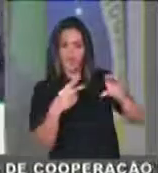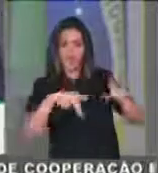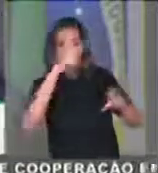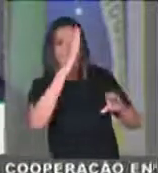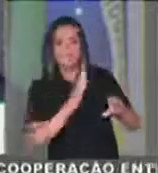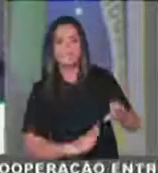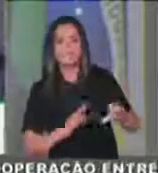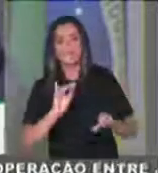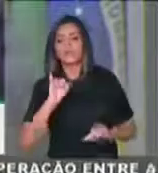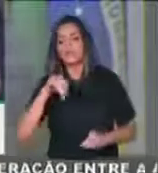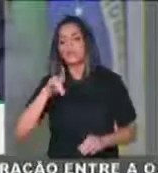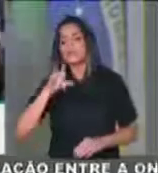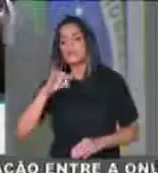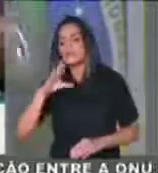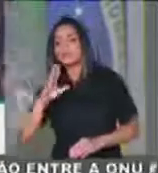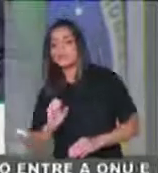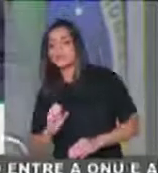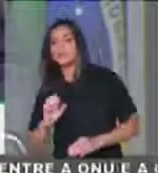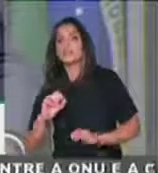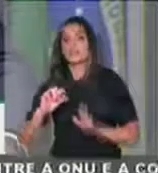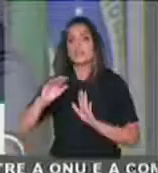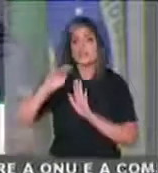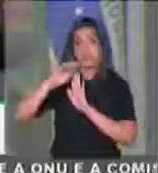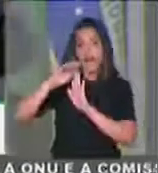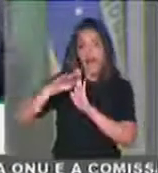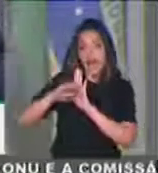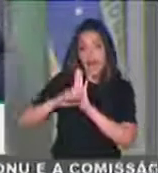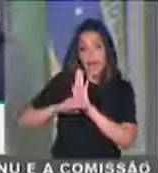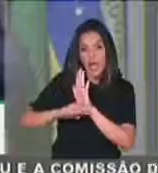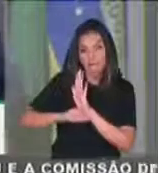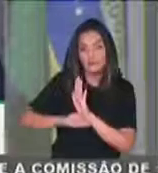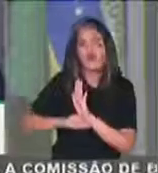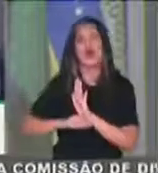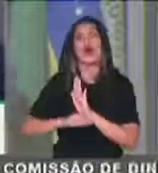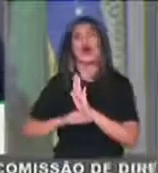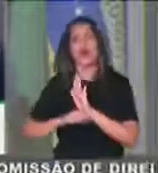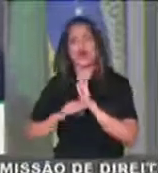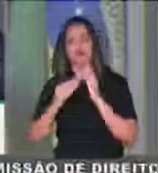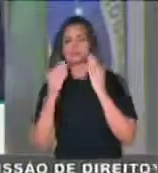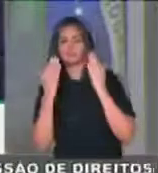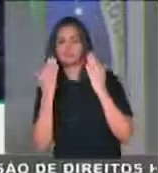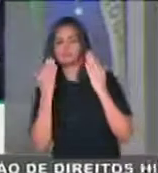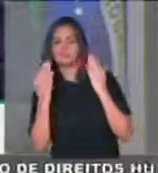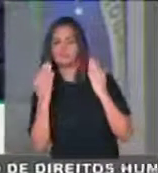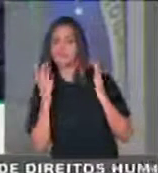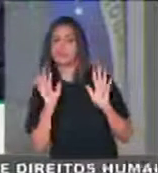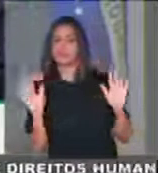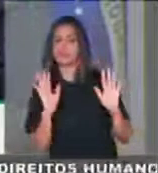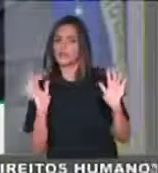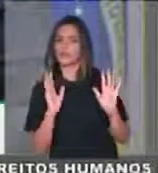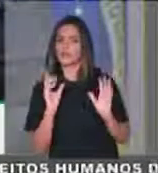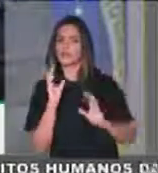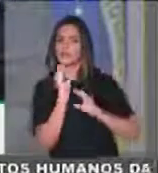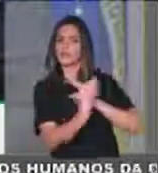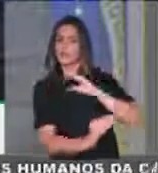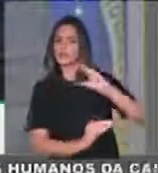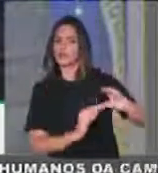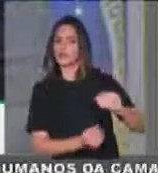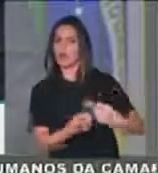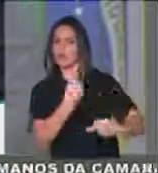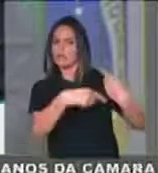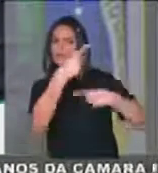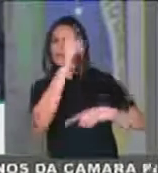é o índice, mais confiança o investidor está tendo no país. Isto por quê?